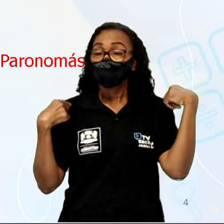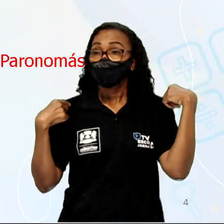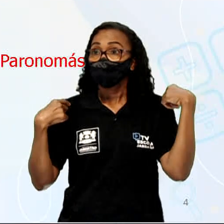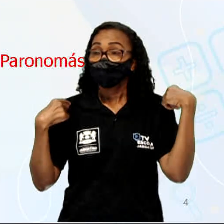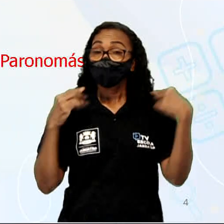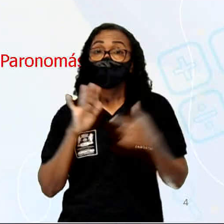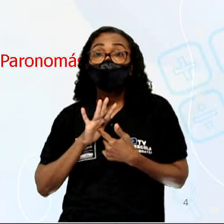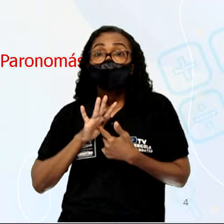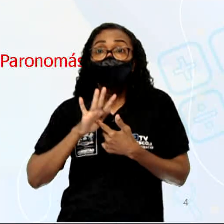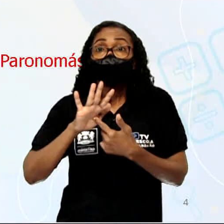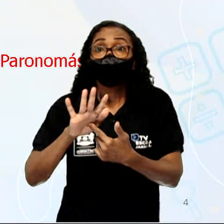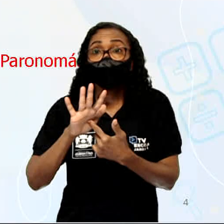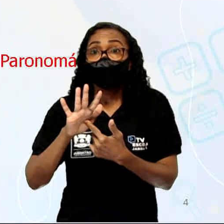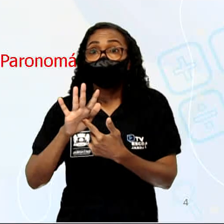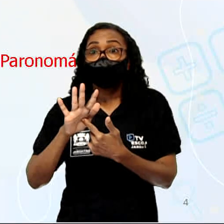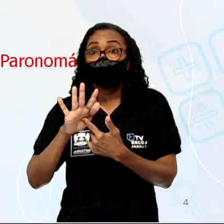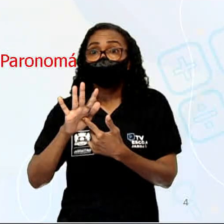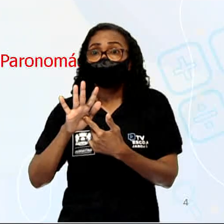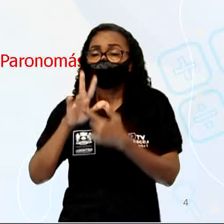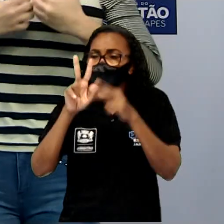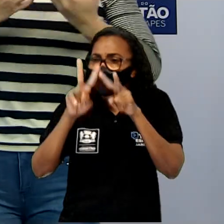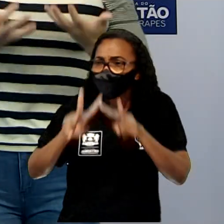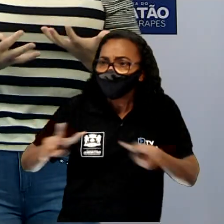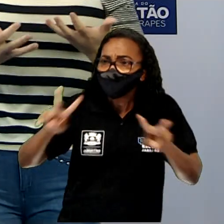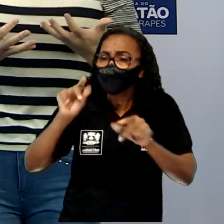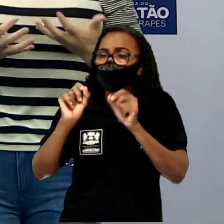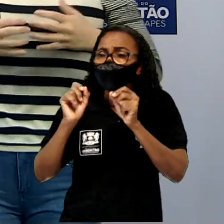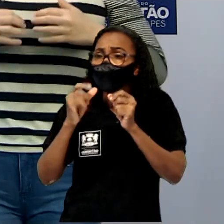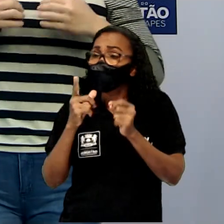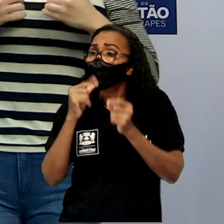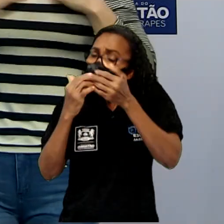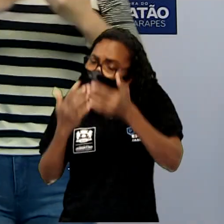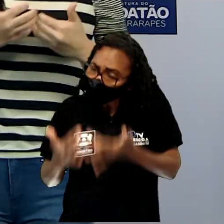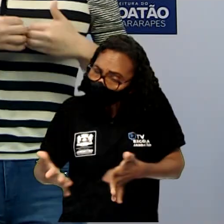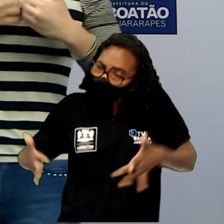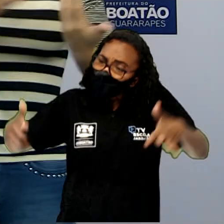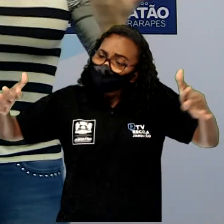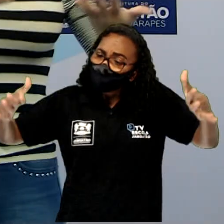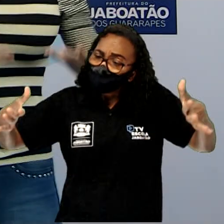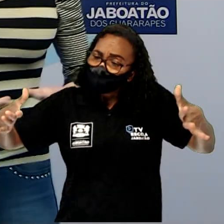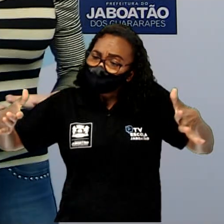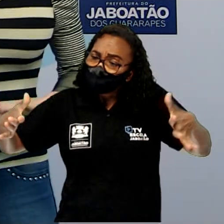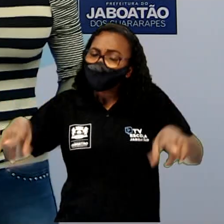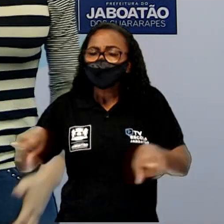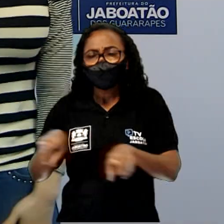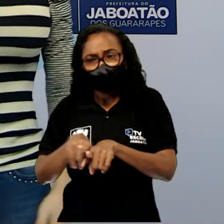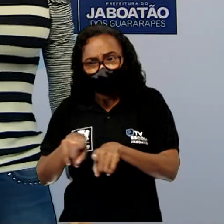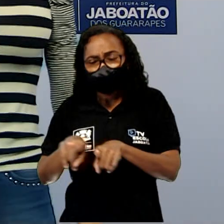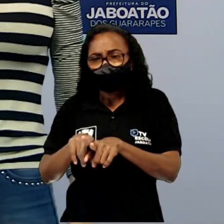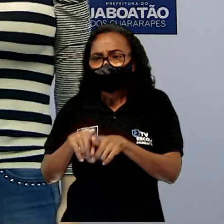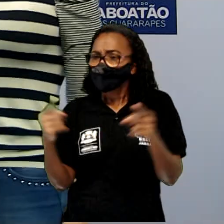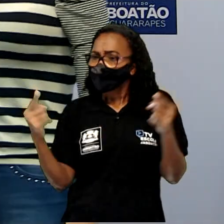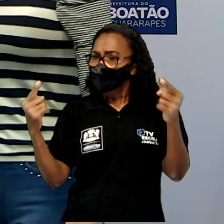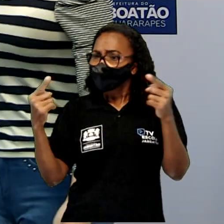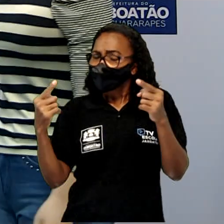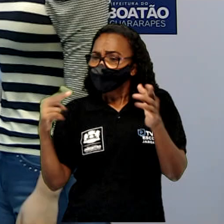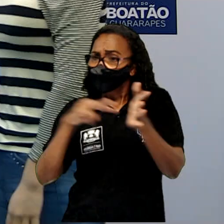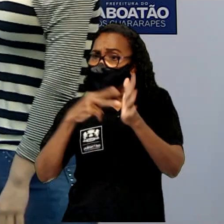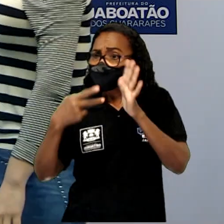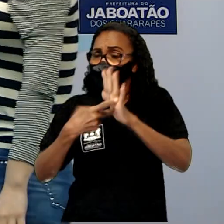acentuar essa visão de mar aberto. Mar aberto também relacionado aos sentimentos.